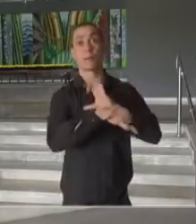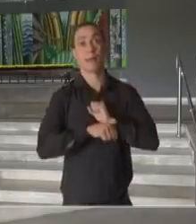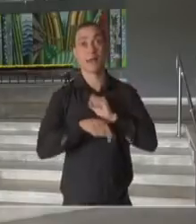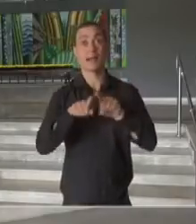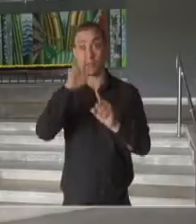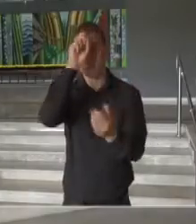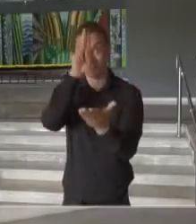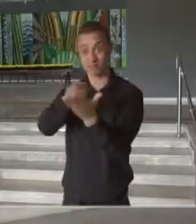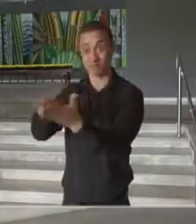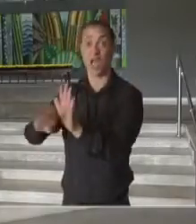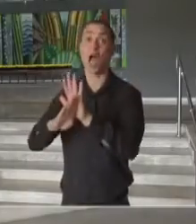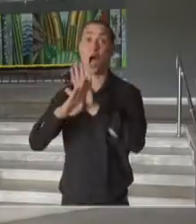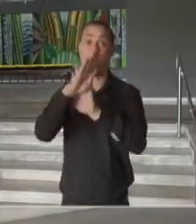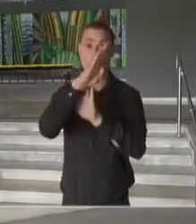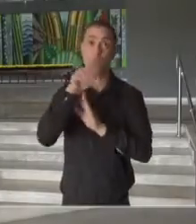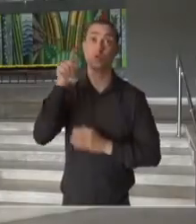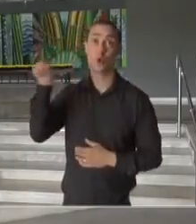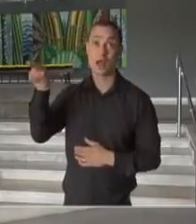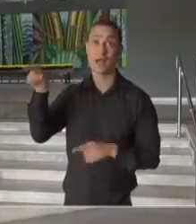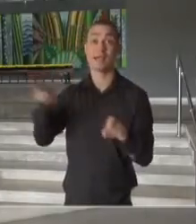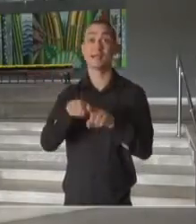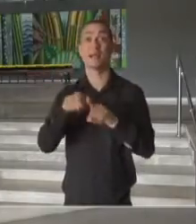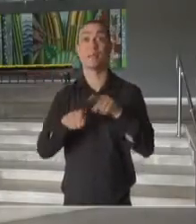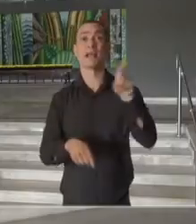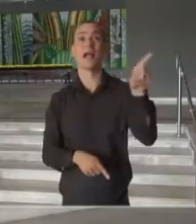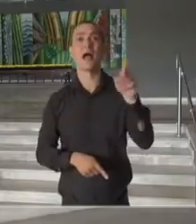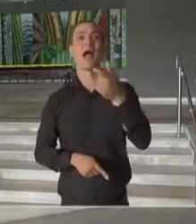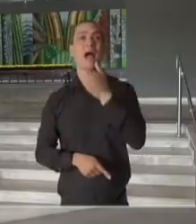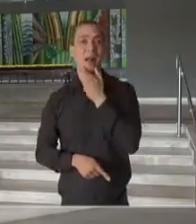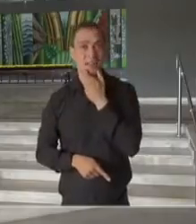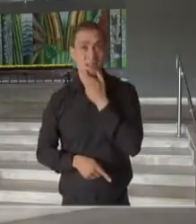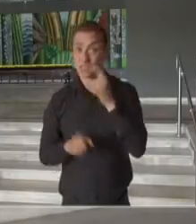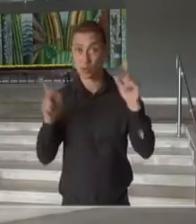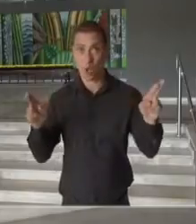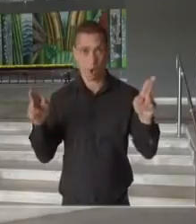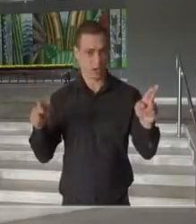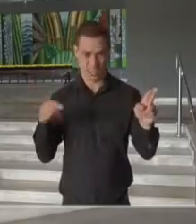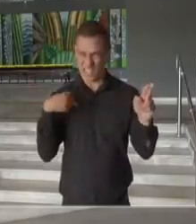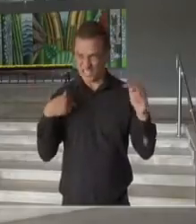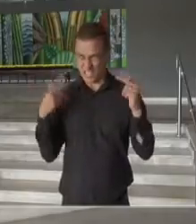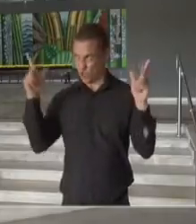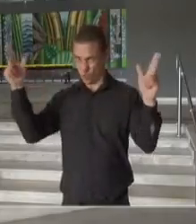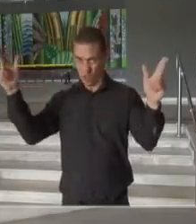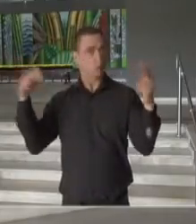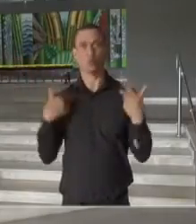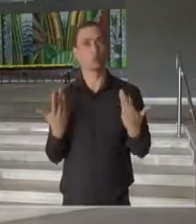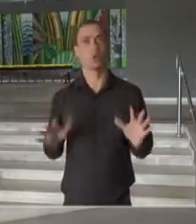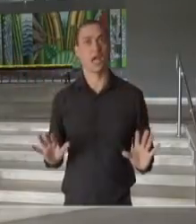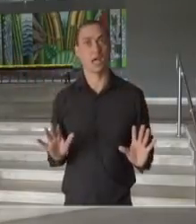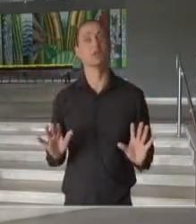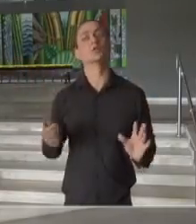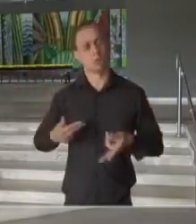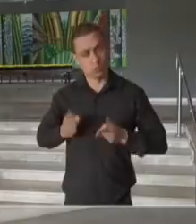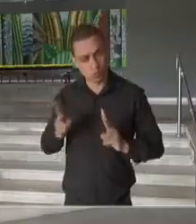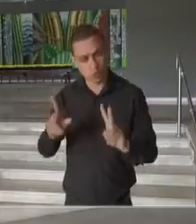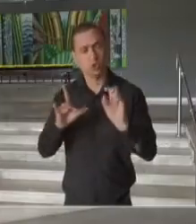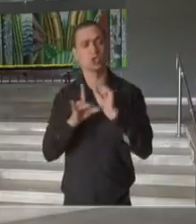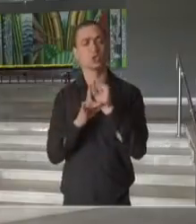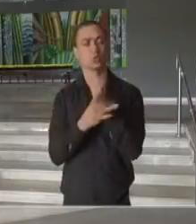internações. E também aconteceu isso no Reino Unido. Nós não queremos fazer isso. Então nós vamos continuar de forma segura,